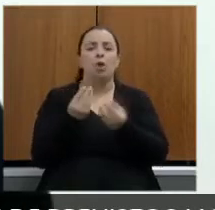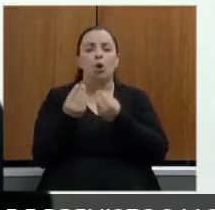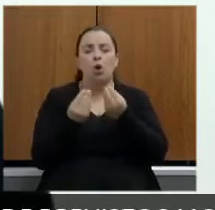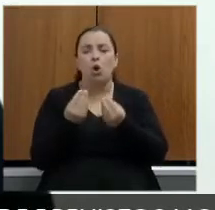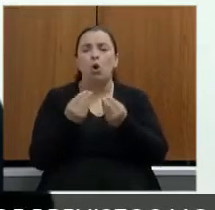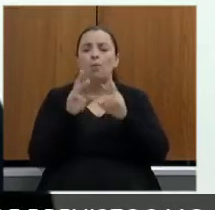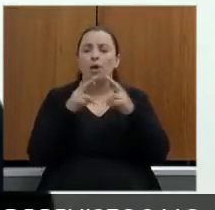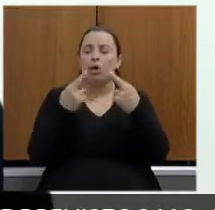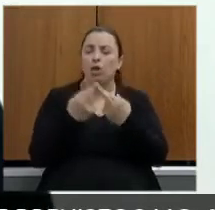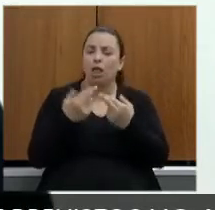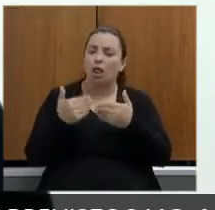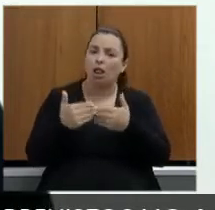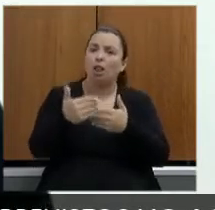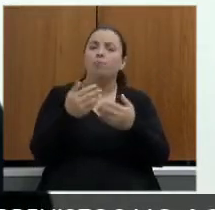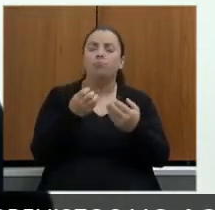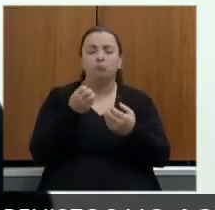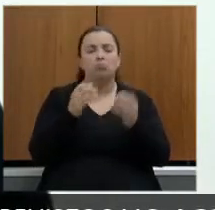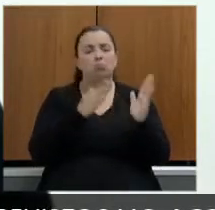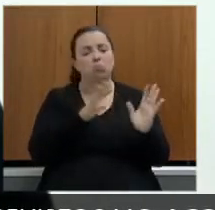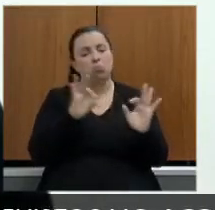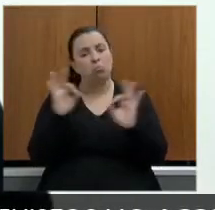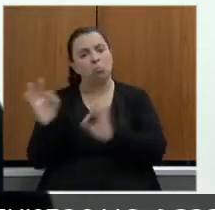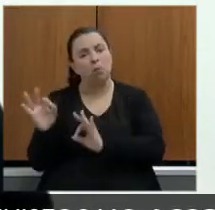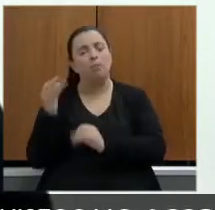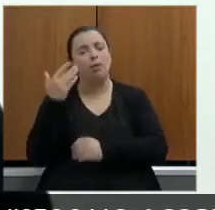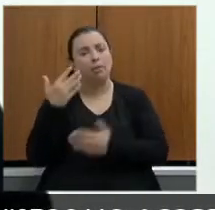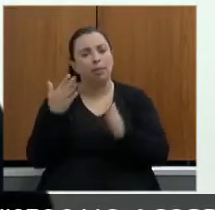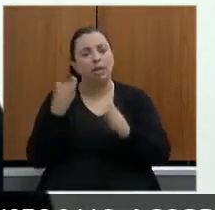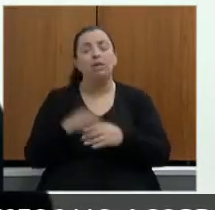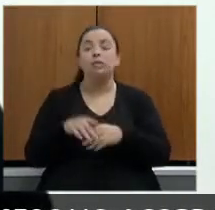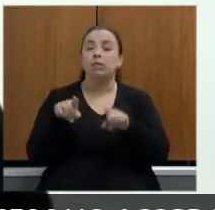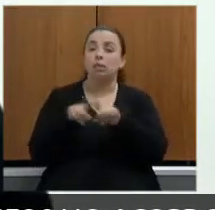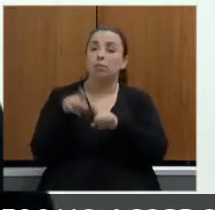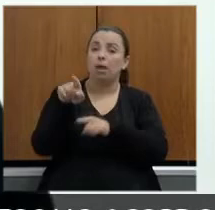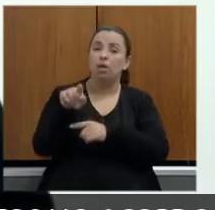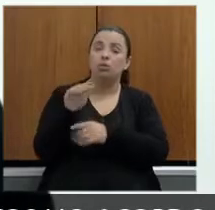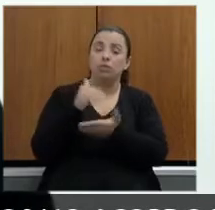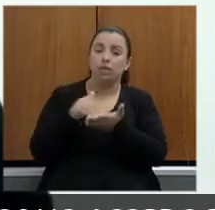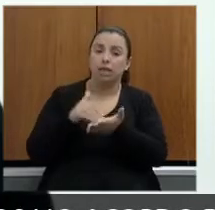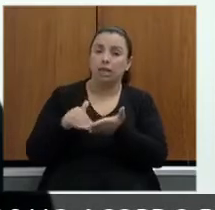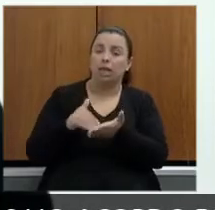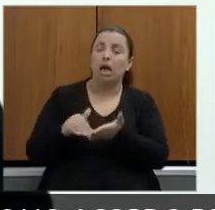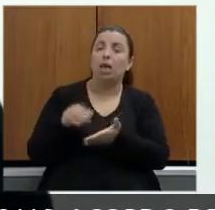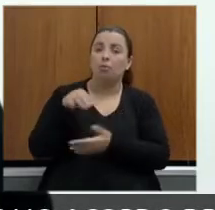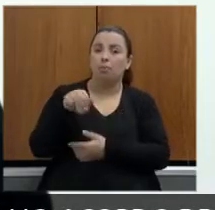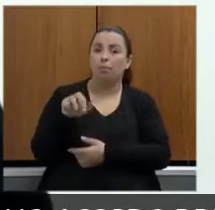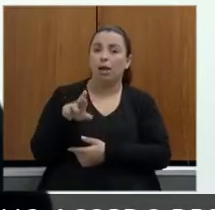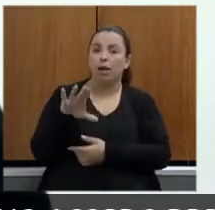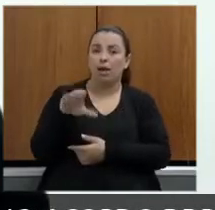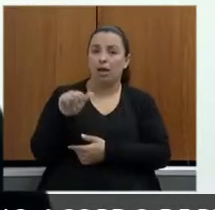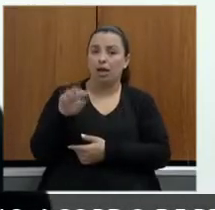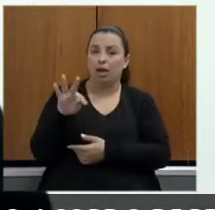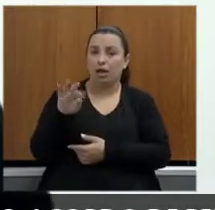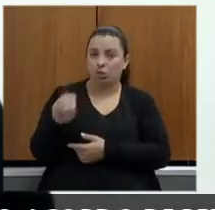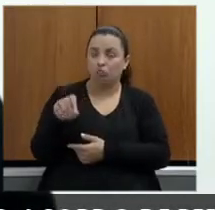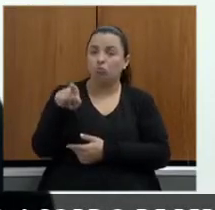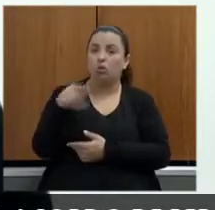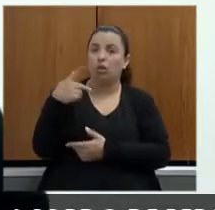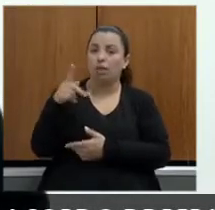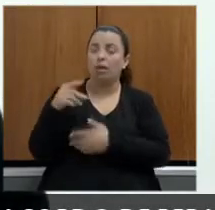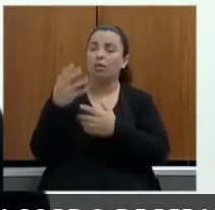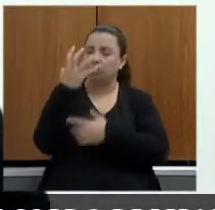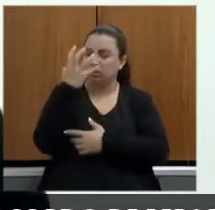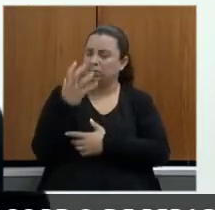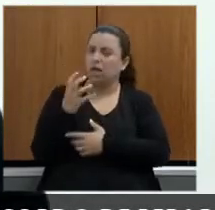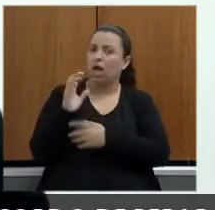de forma muito especial o secretário Fernando Marcato pela condução dos trabalhos sério eficiente